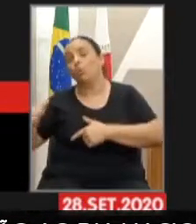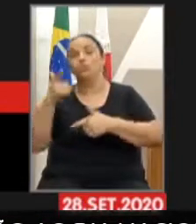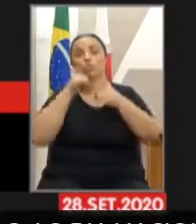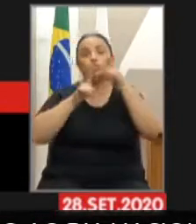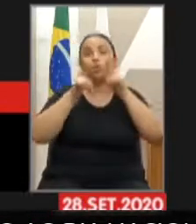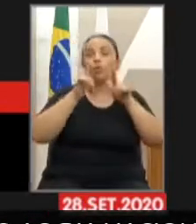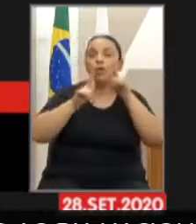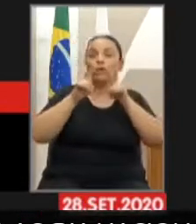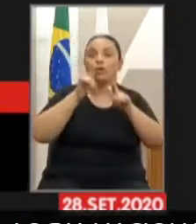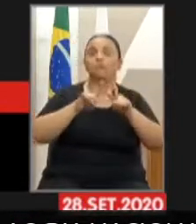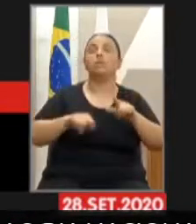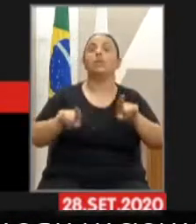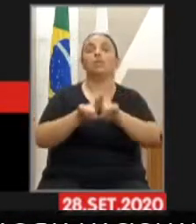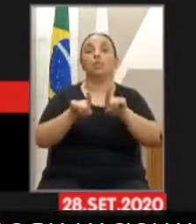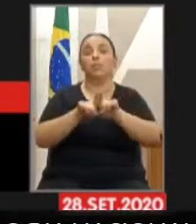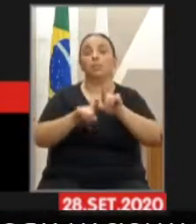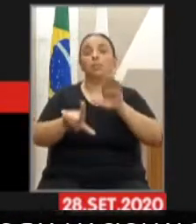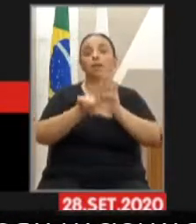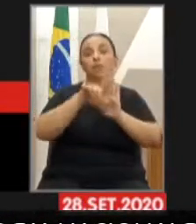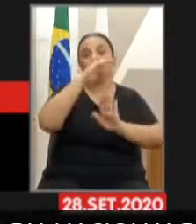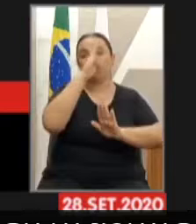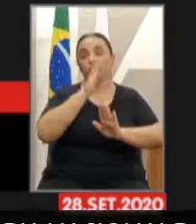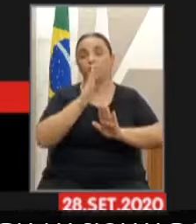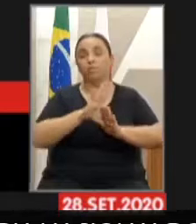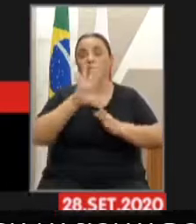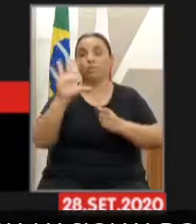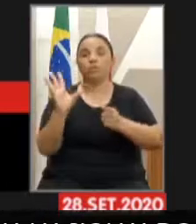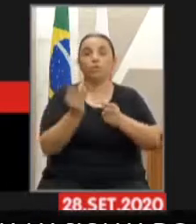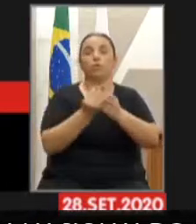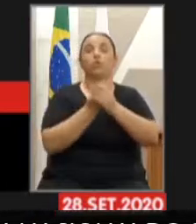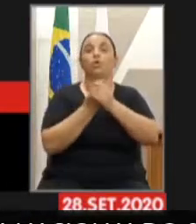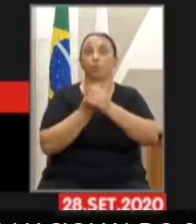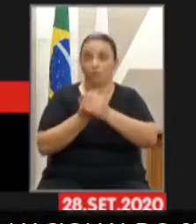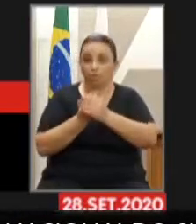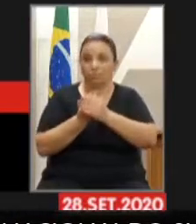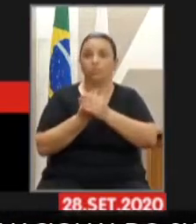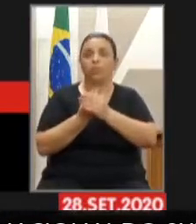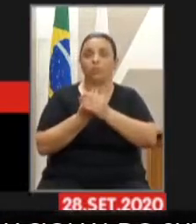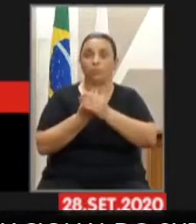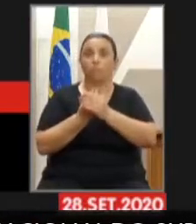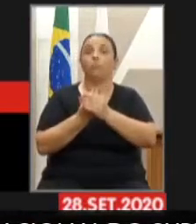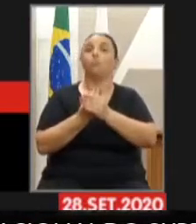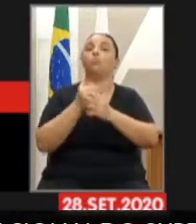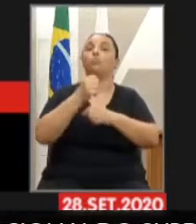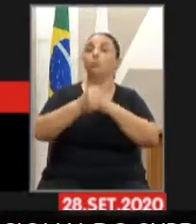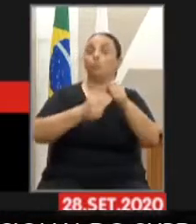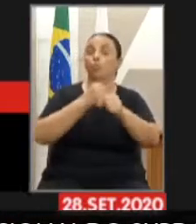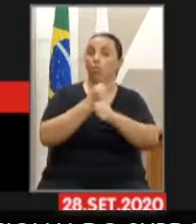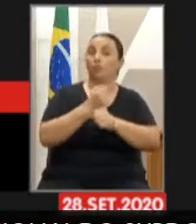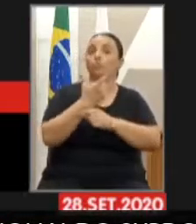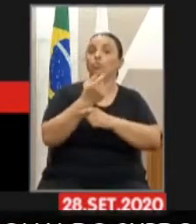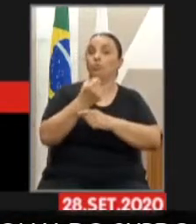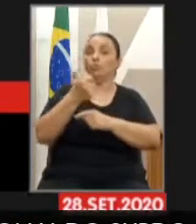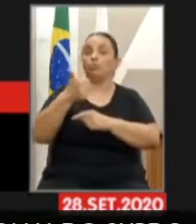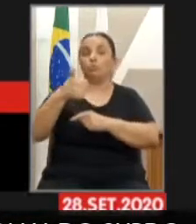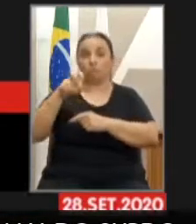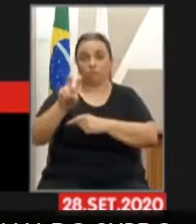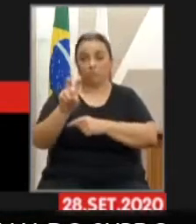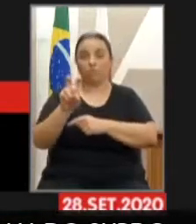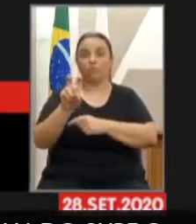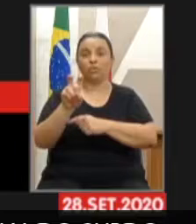Lei Brasileira de Inclusão, a Lei 13.146 de 2015, que é uma nossa lei basilar.